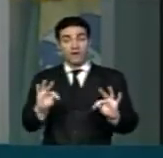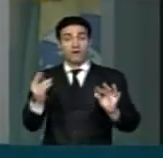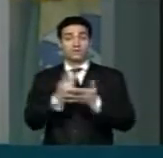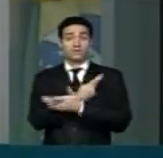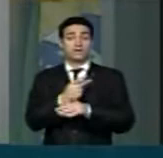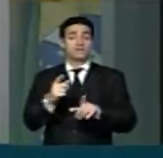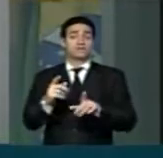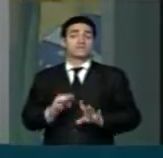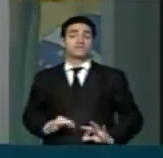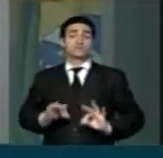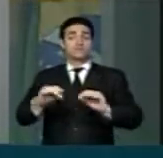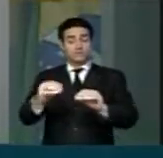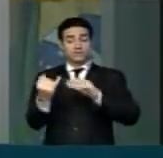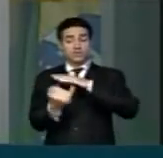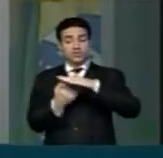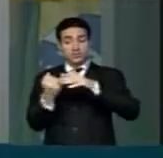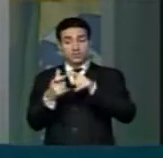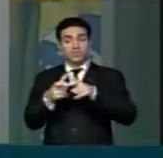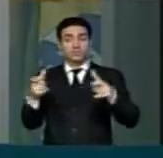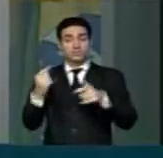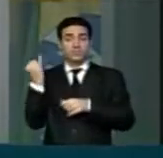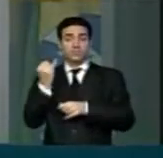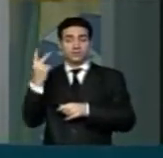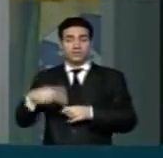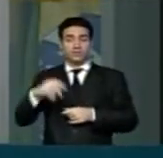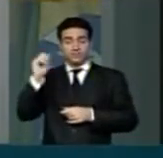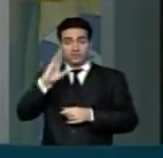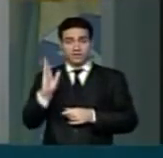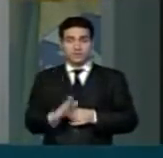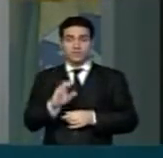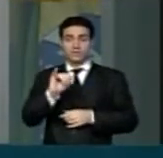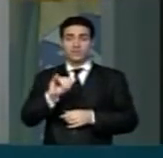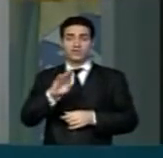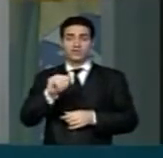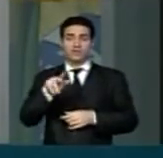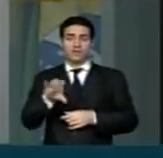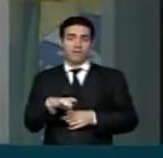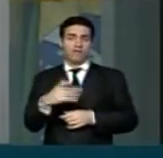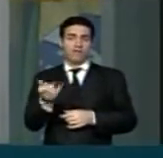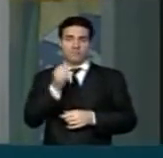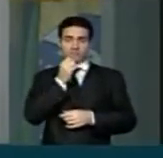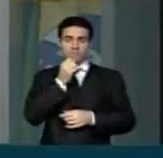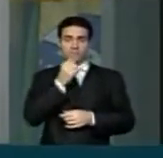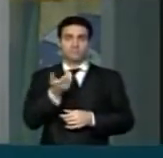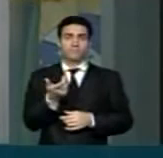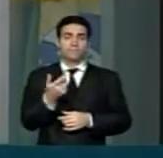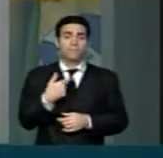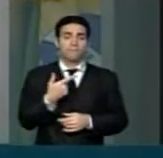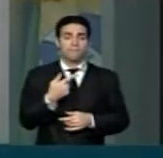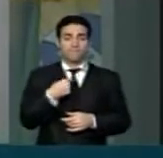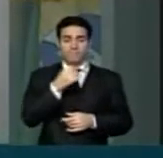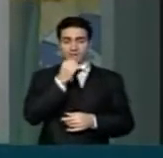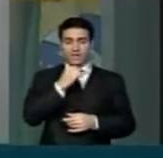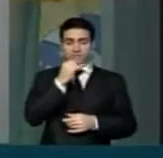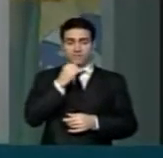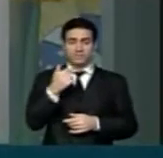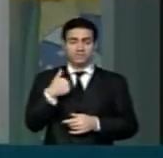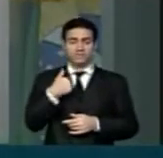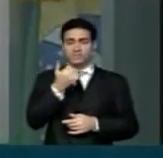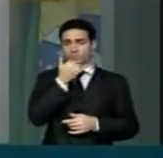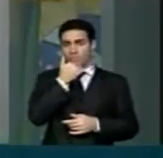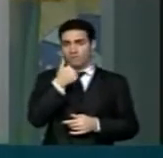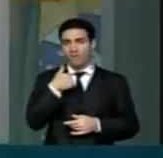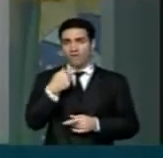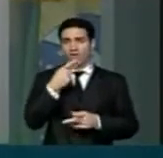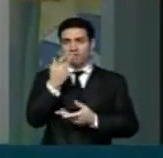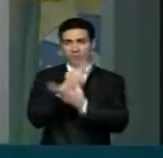também com grandes institutos brasileiros. Eu vou dar um exemplo claro, não tenho mais idade de me iludir e